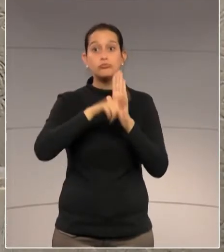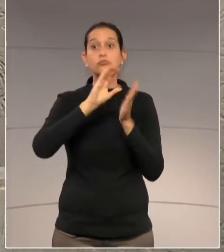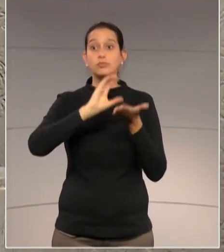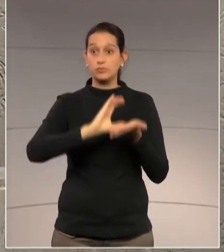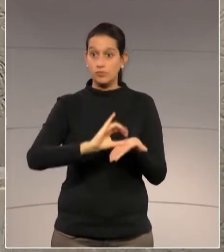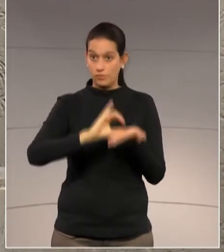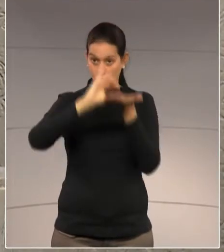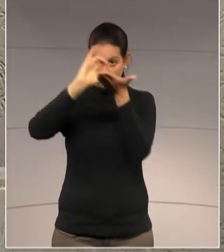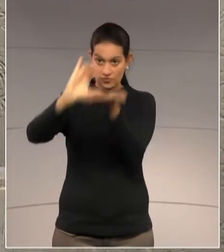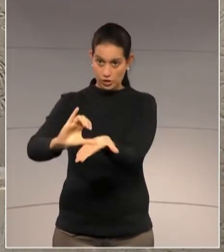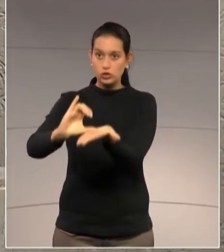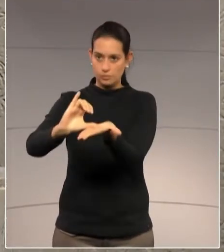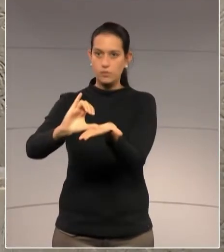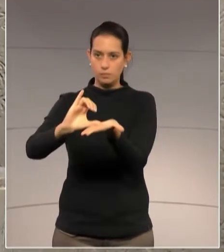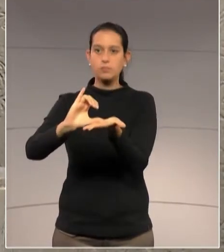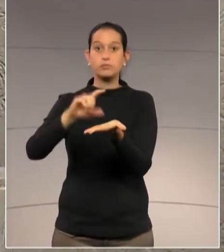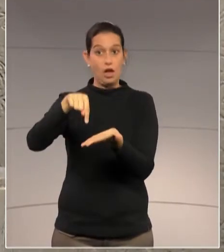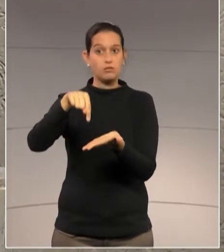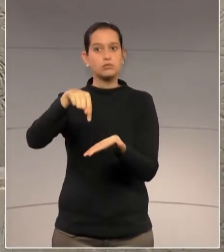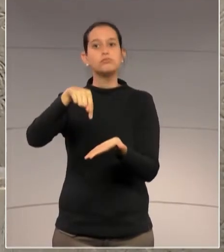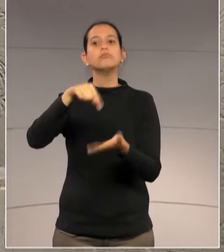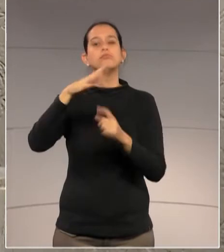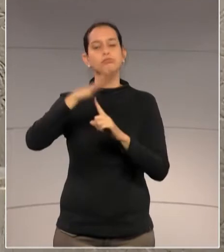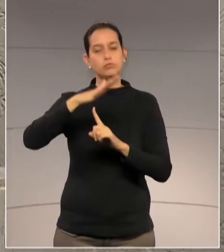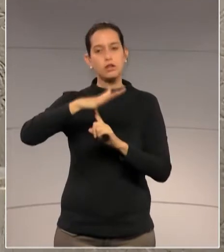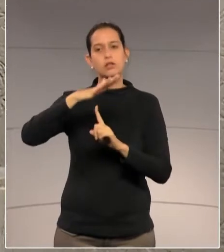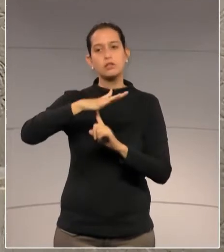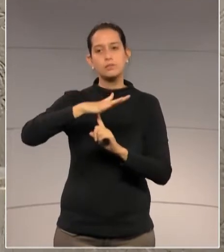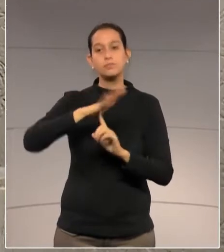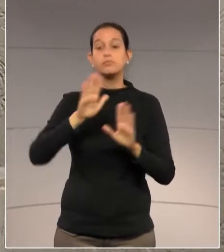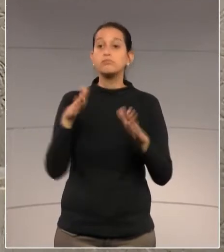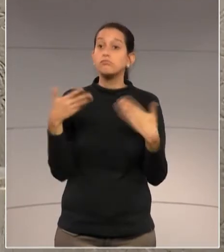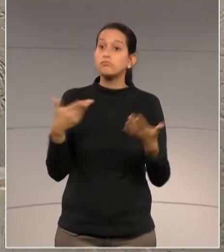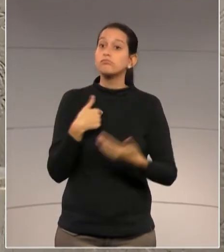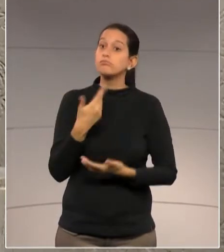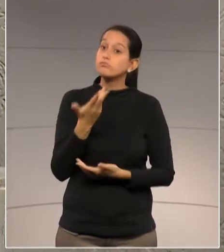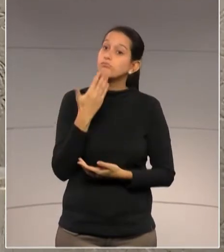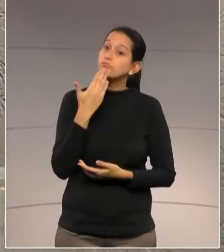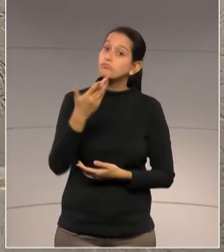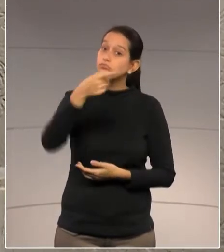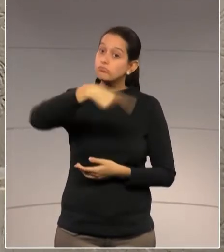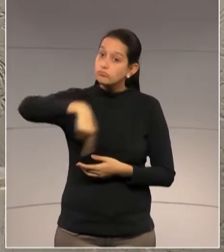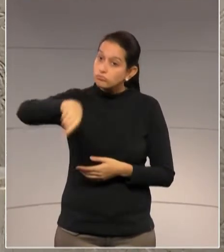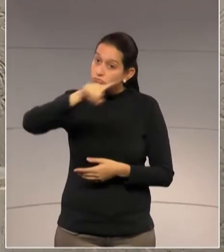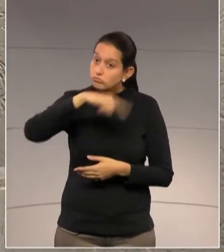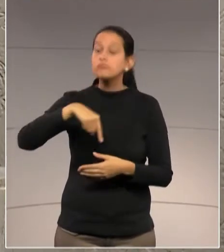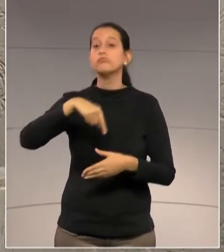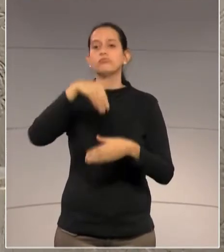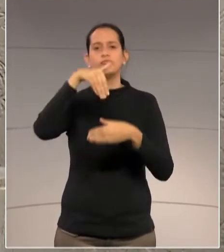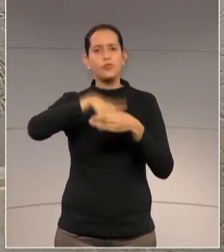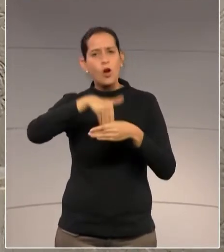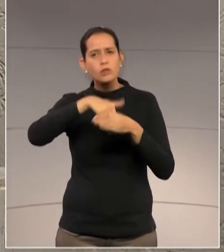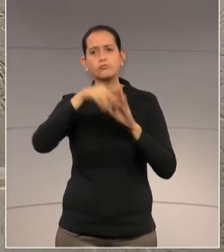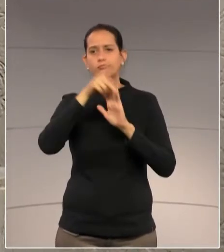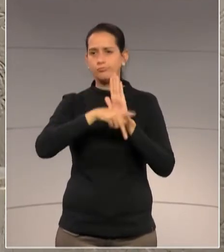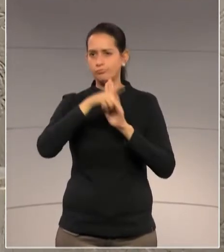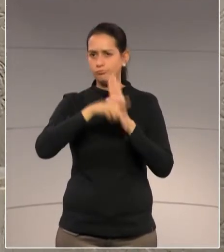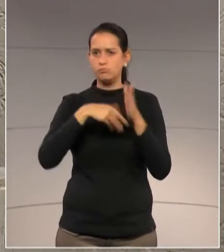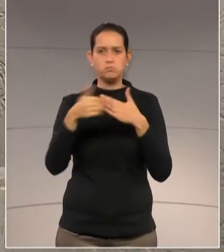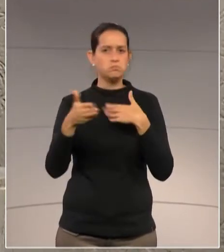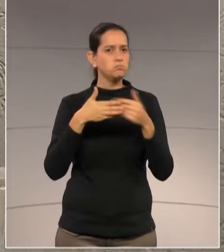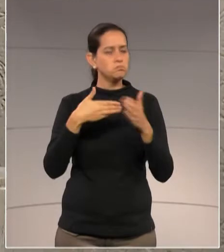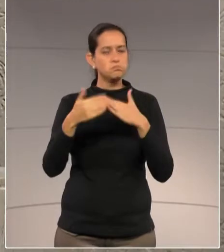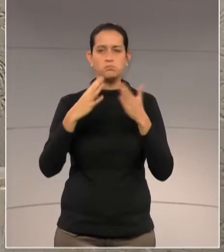Eu gostaria de hoje, além de pedir o voto de todos por esse importante projeto, independente das cores partidárias e ideológicas,